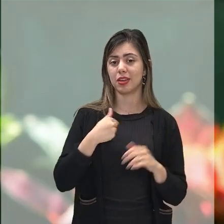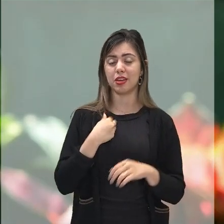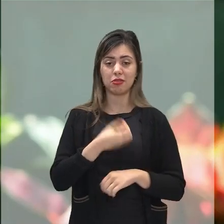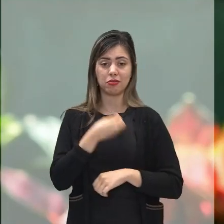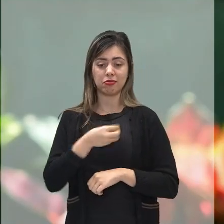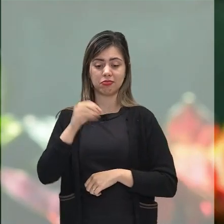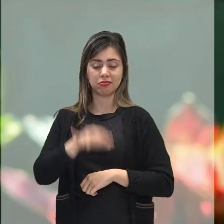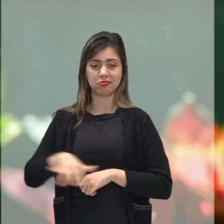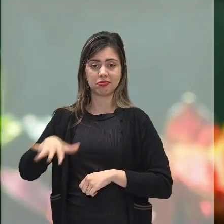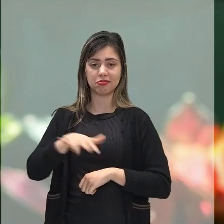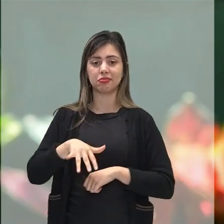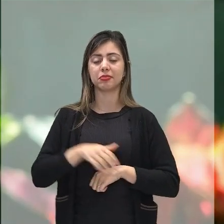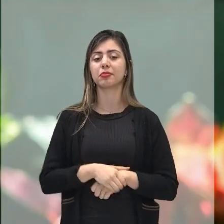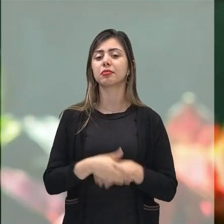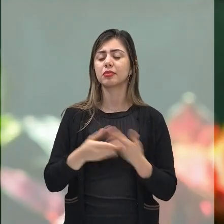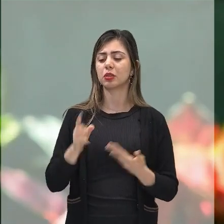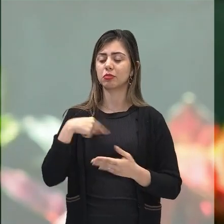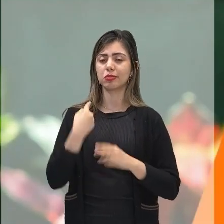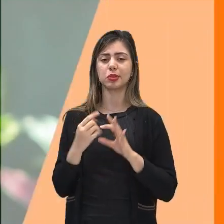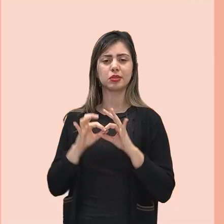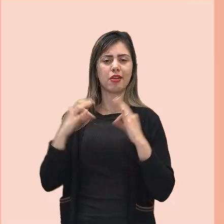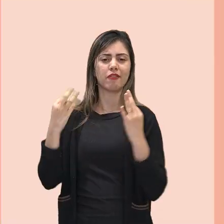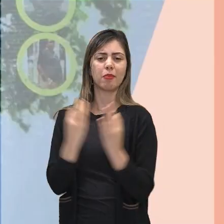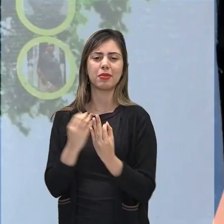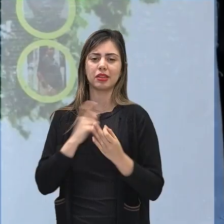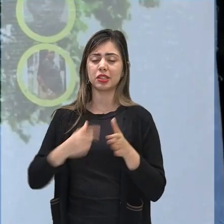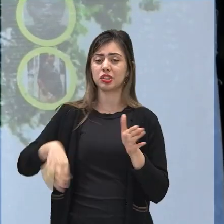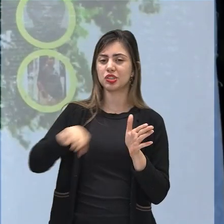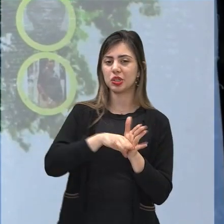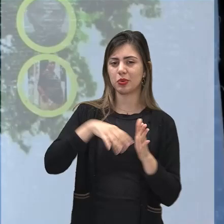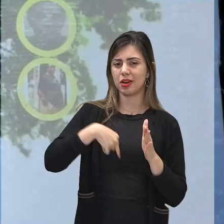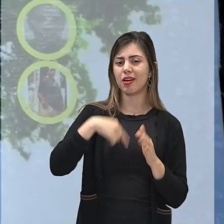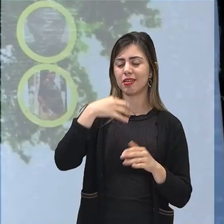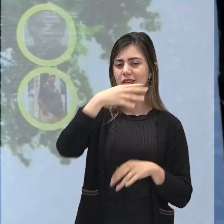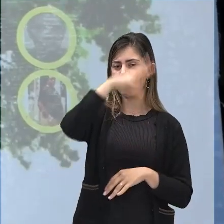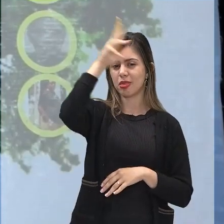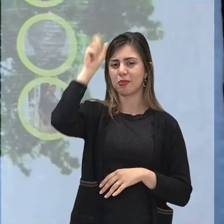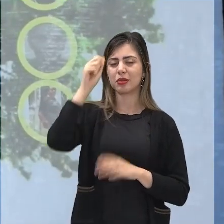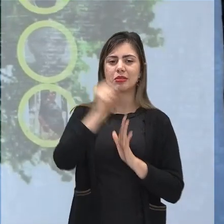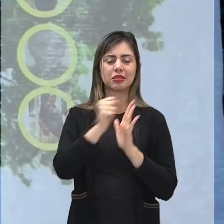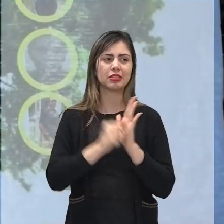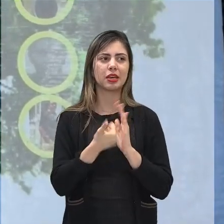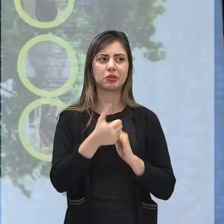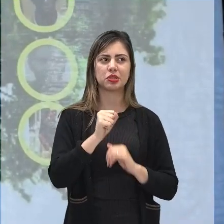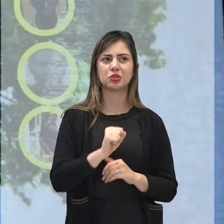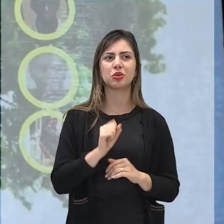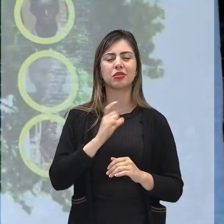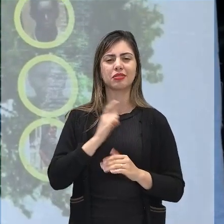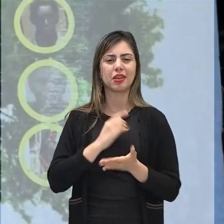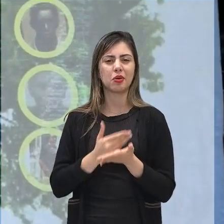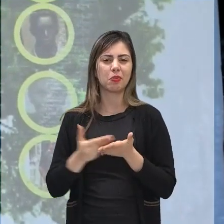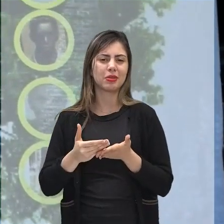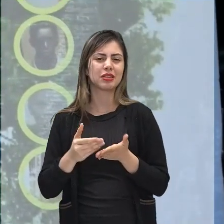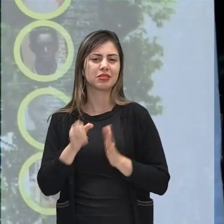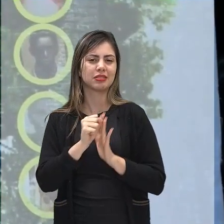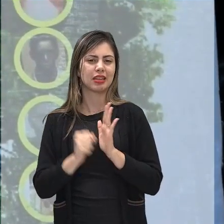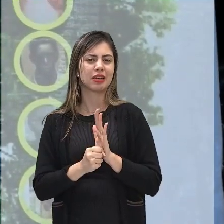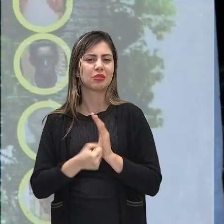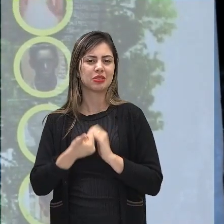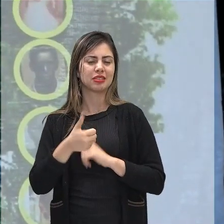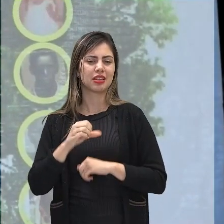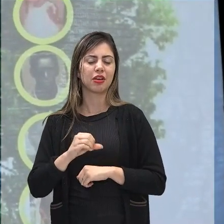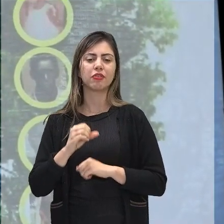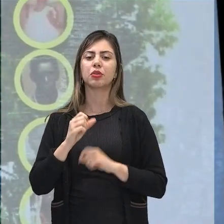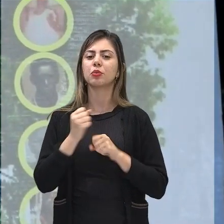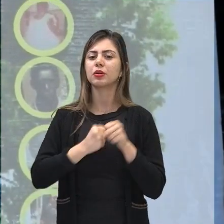São Benedito. A nossa família, ela chega aqui em Manaus, final do século XVIII, início do século XIX, em 1890, com a nossa